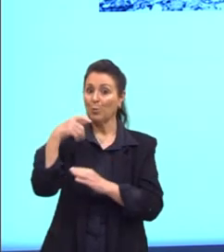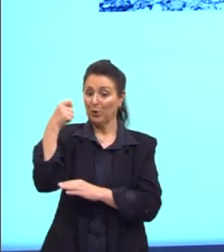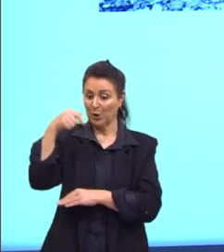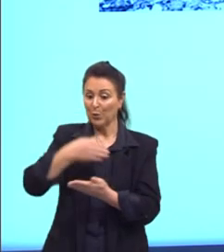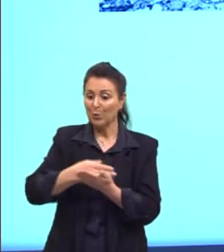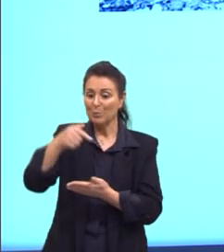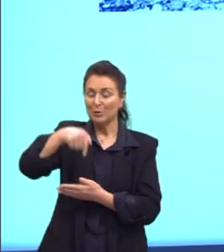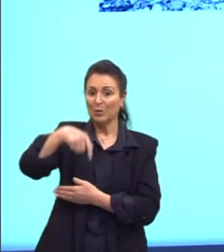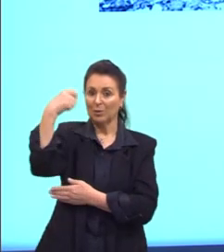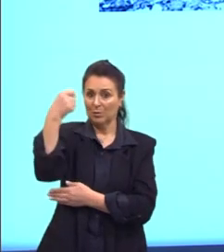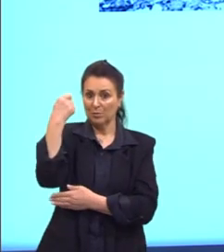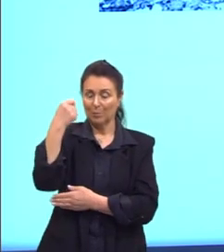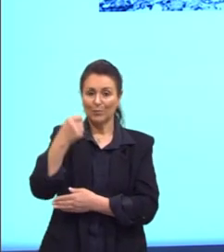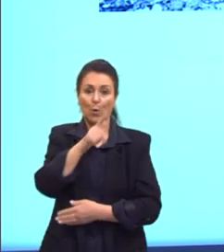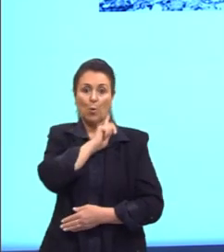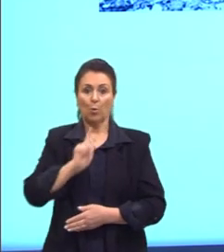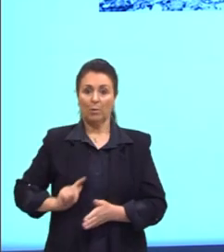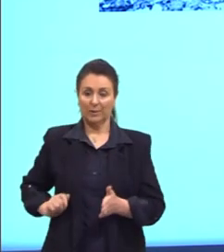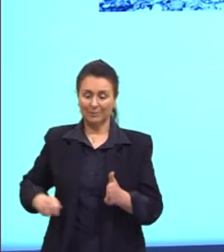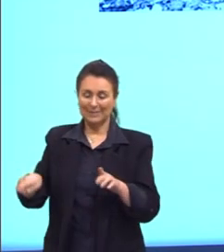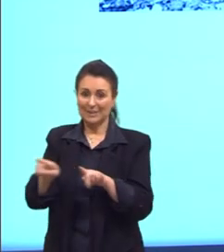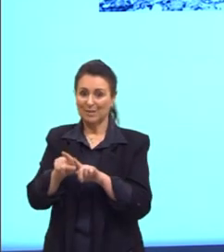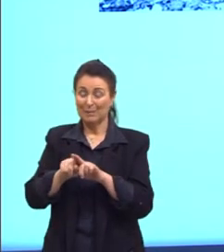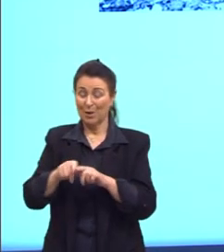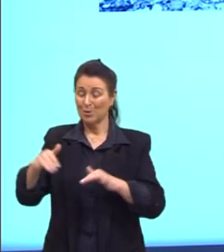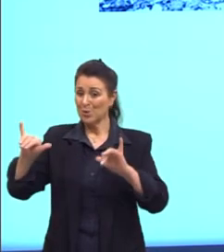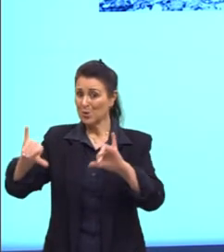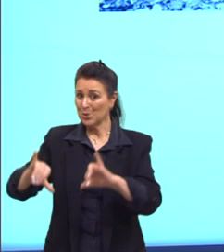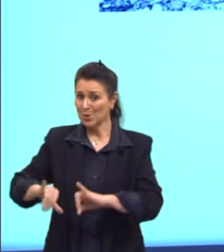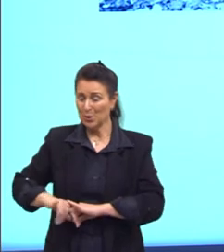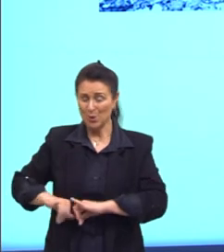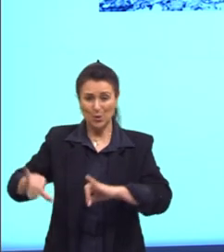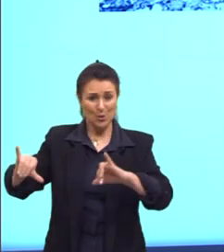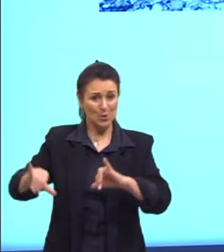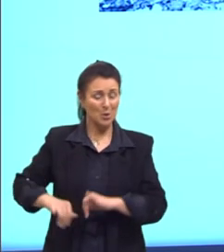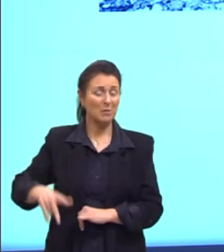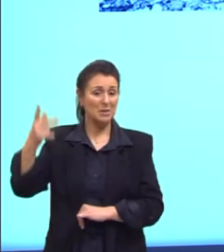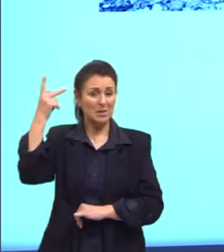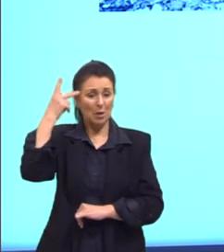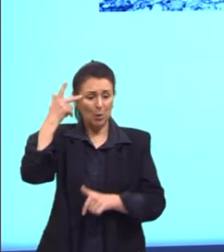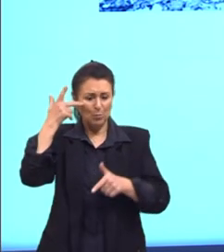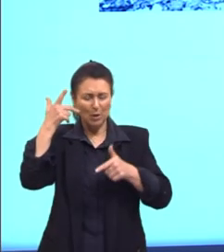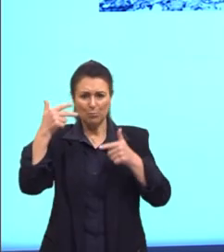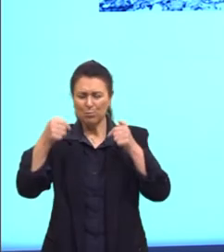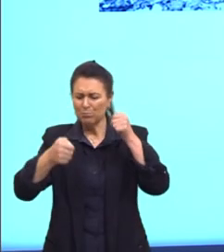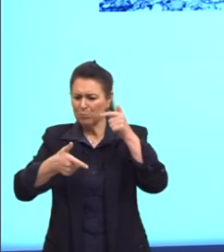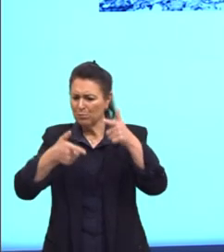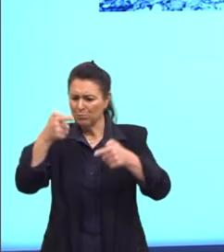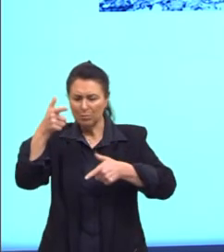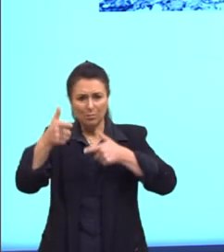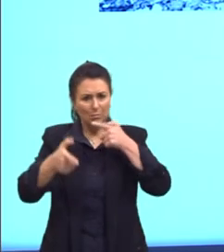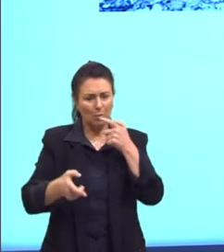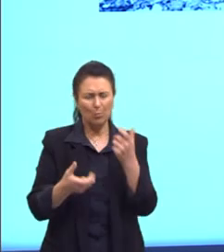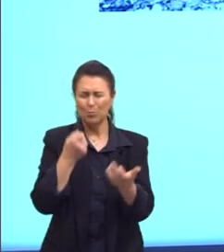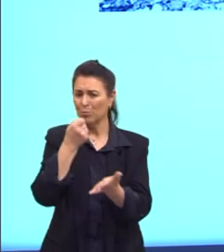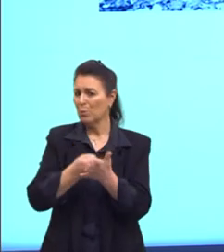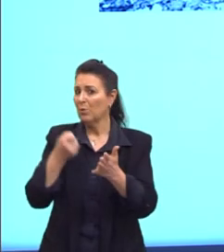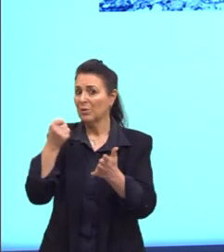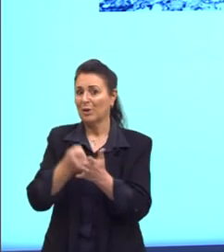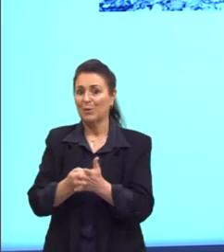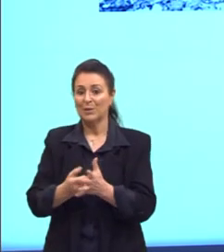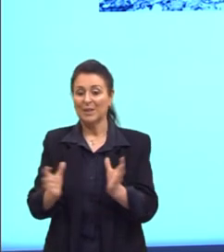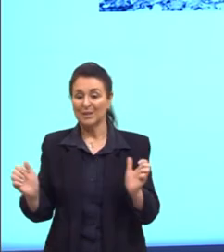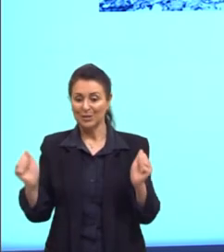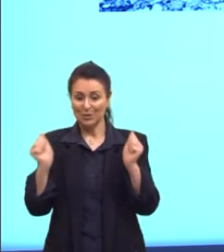eles são suprimidos pelo governo, São Paulo é bombardeada, tem muita luta, e esses revoltosos se juntam à coluna